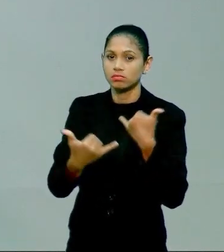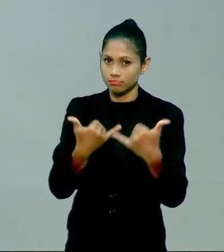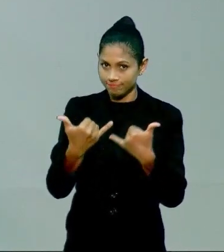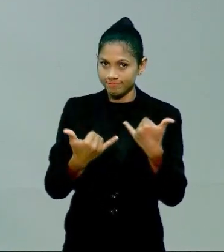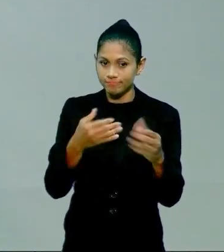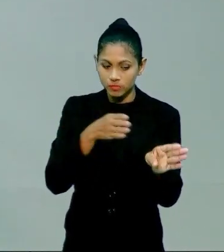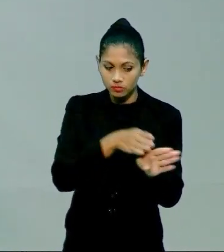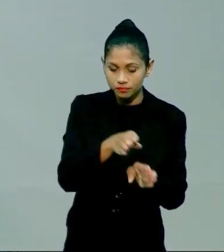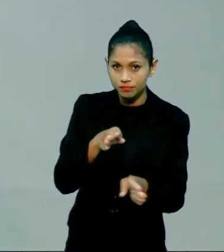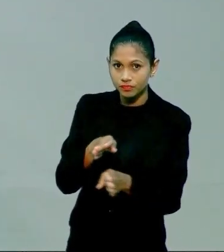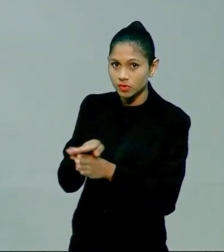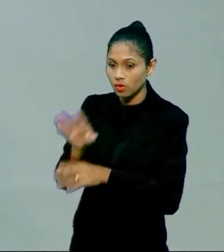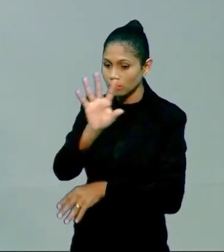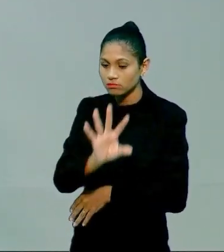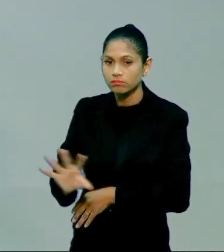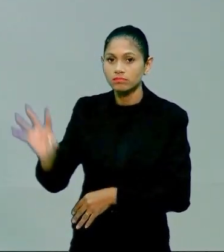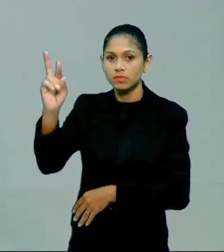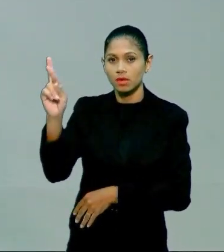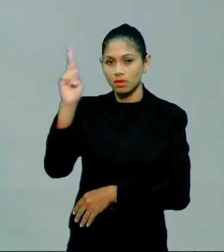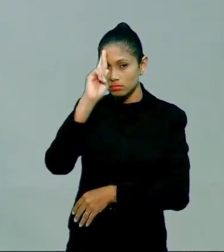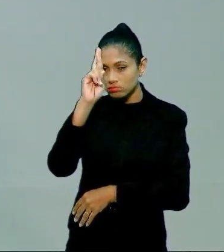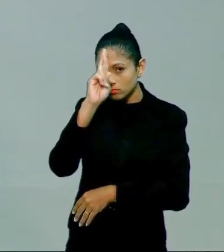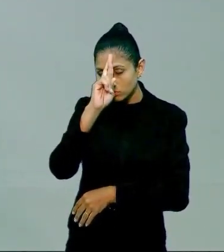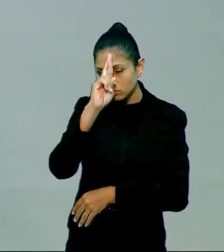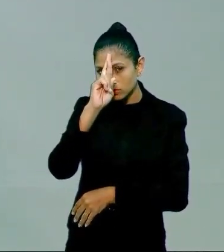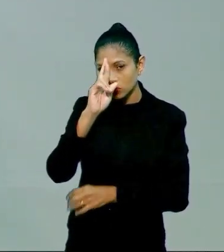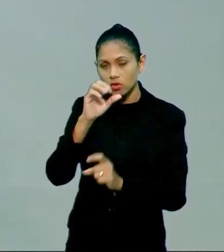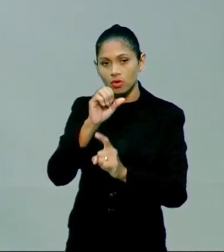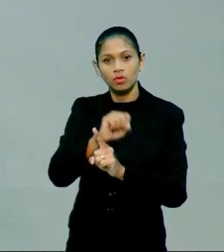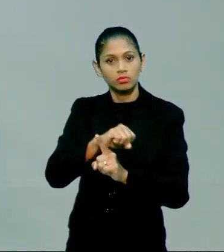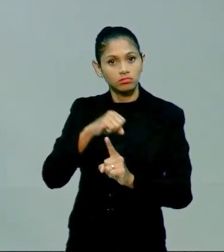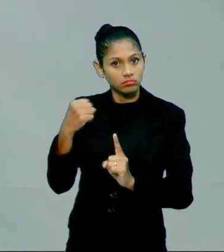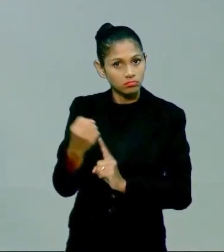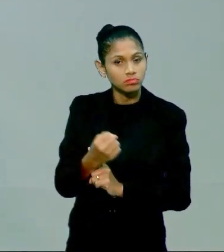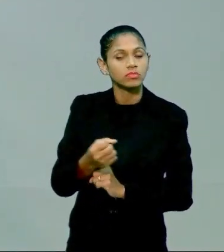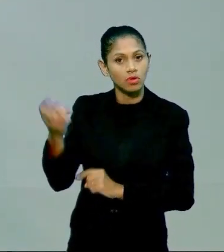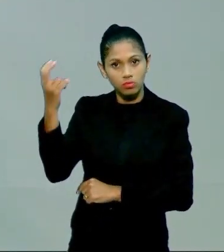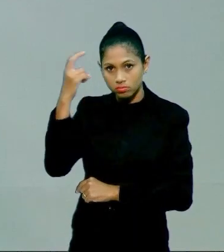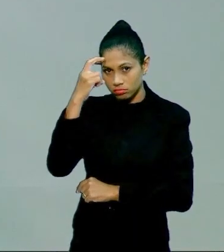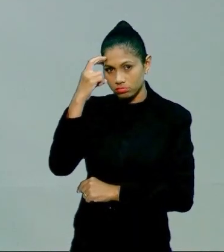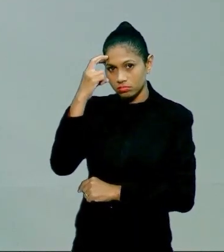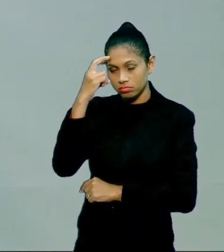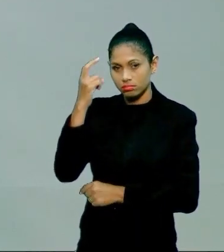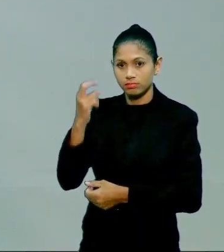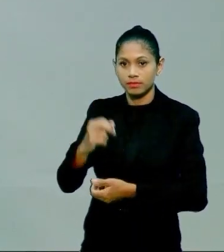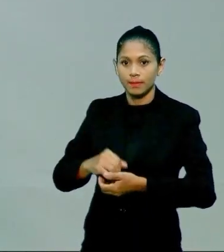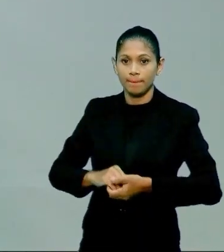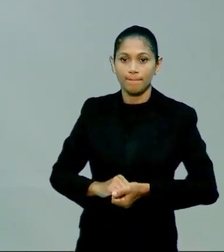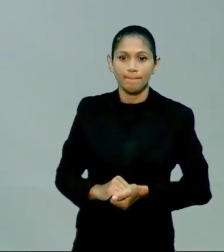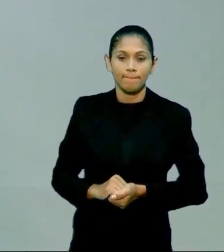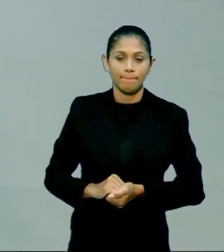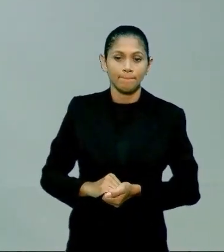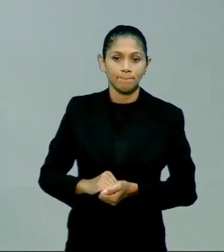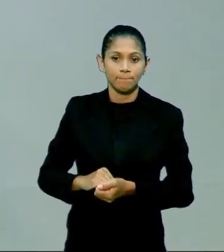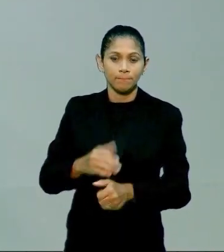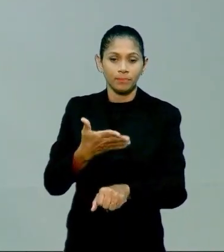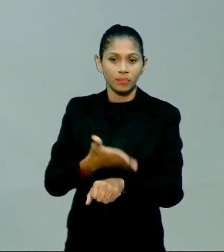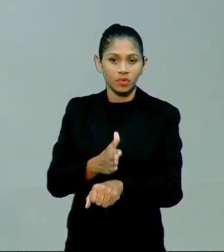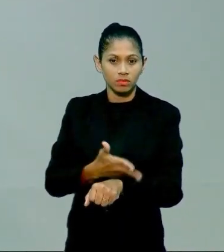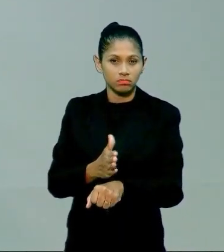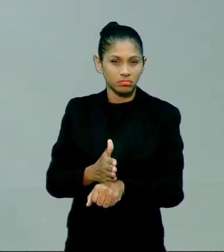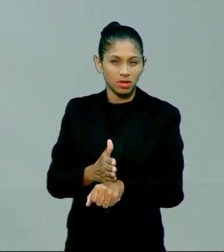direcionamento um mapeamento histórico cultural de como eram desenvolvidas diversas algumas práticas não